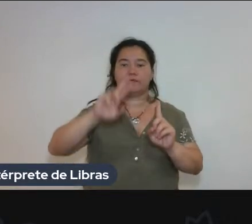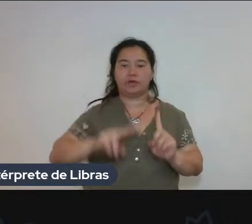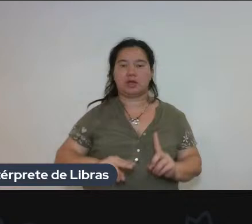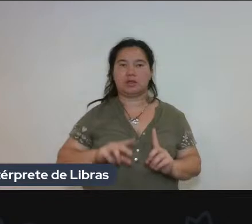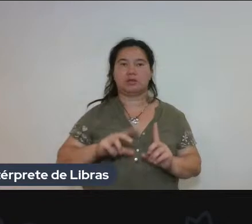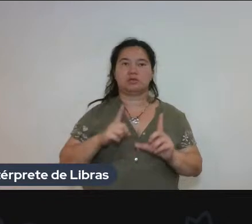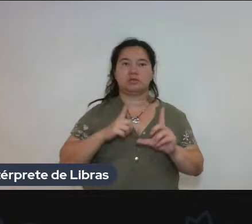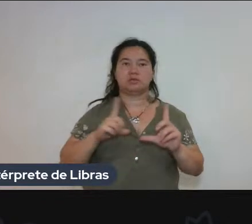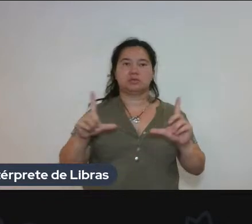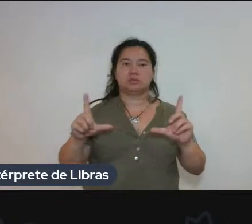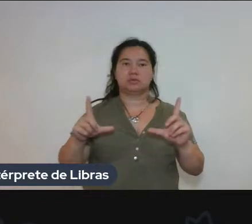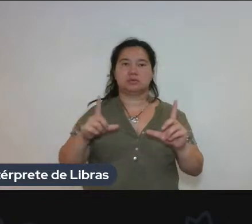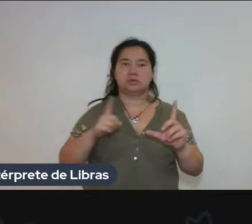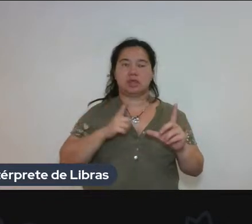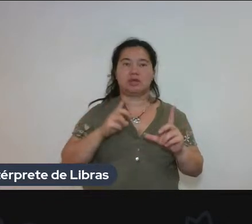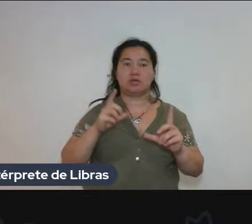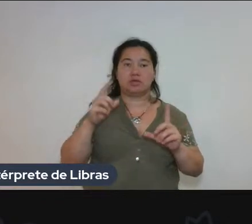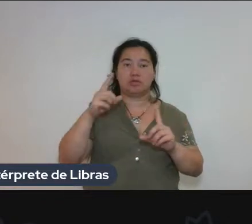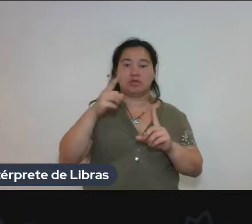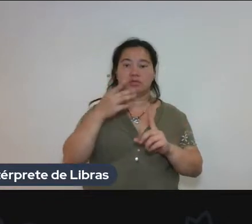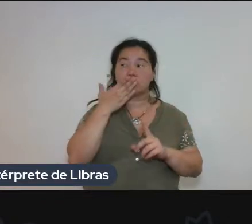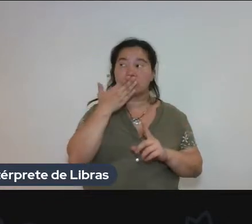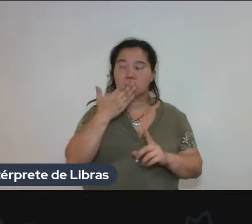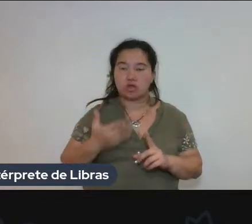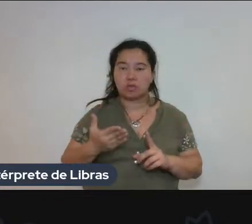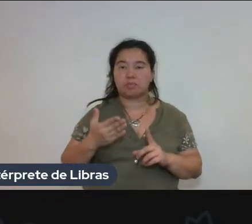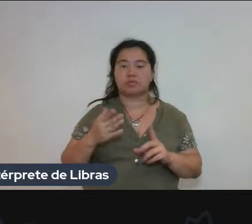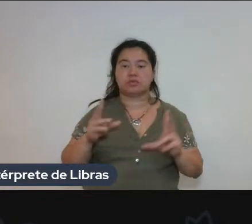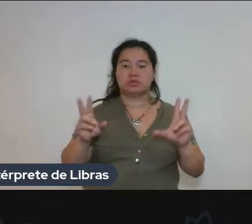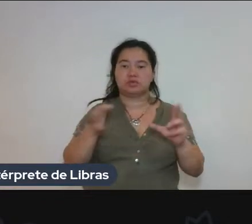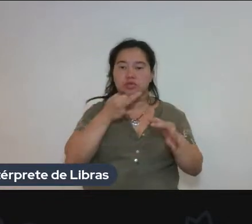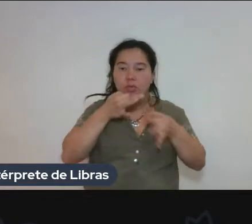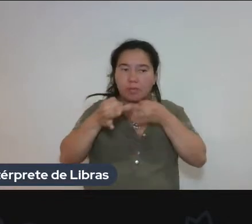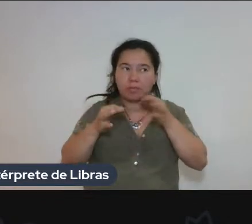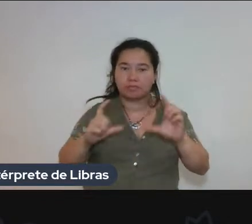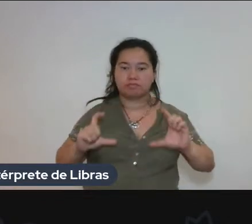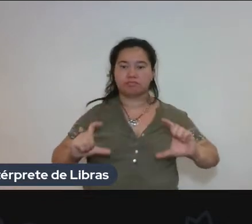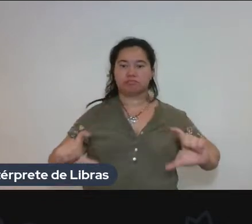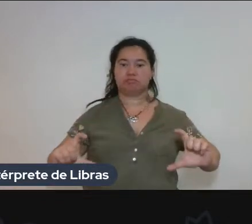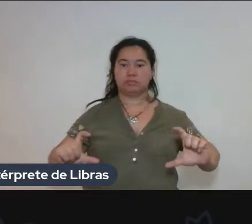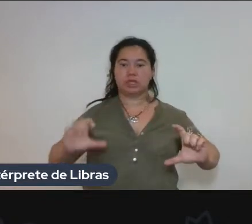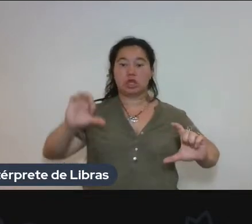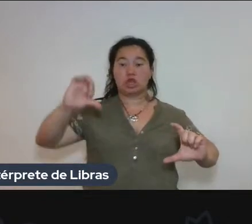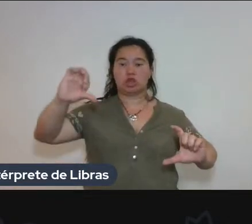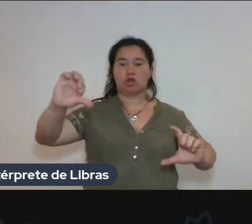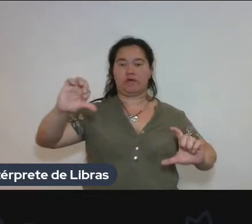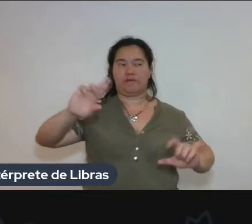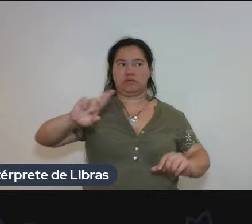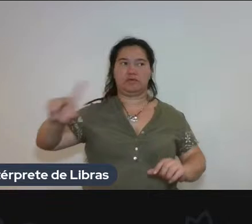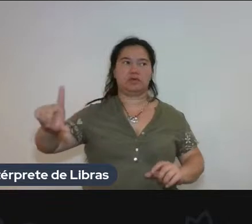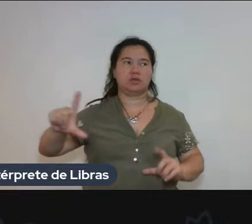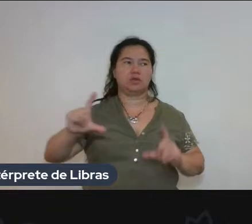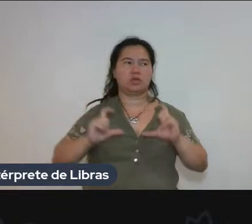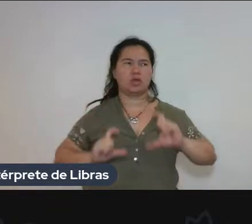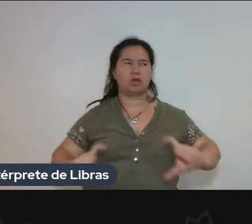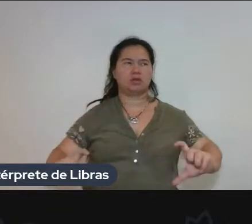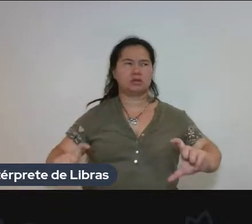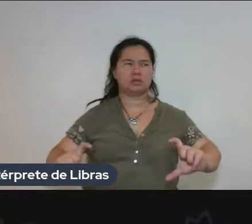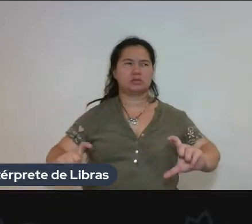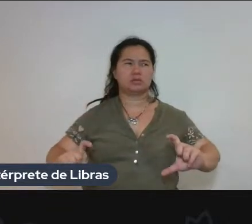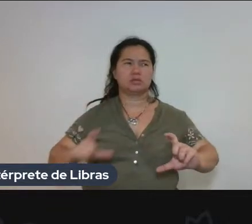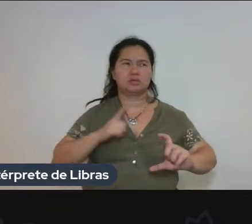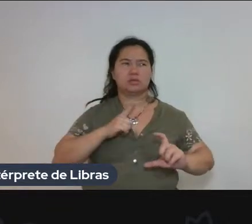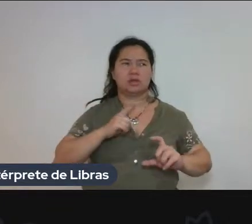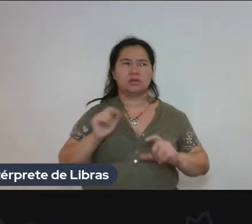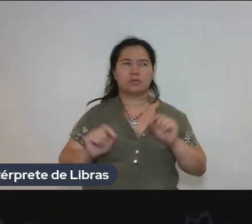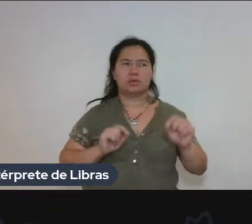põe nove tipos de notas estabelecidas por Torres Filho ao traduzir Fitch, eu acho